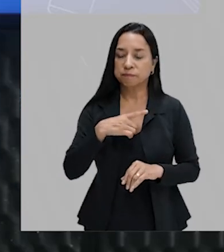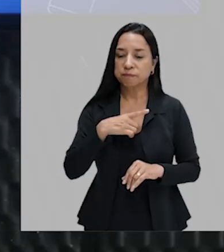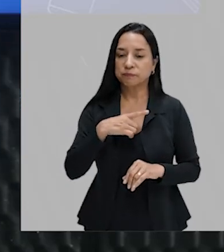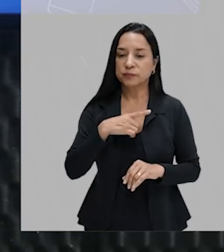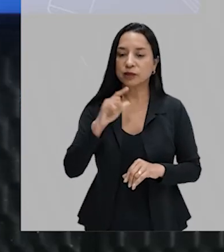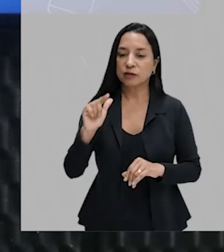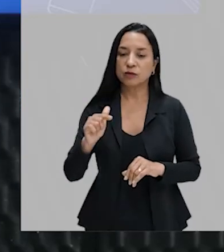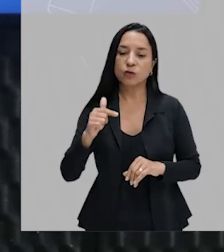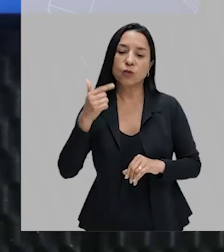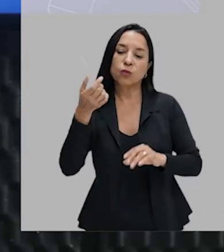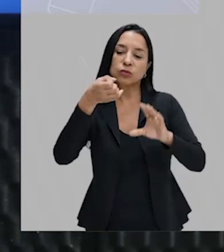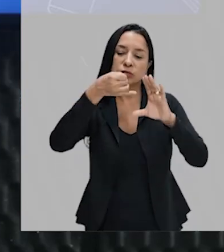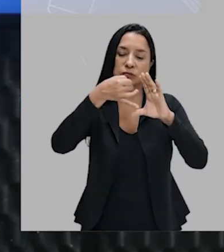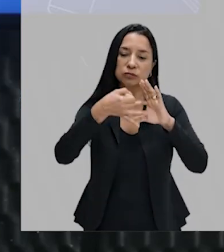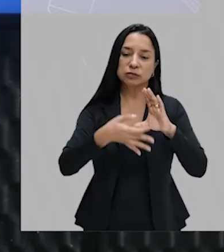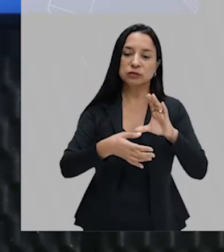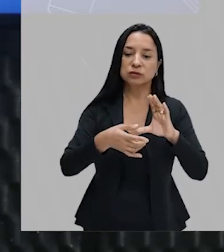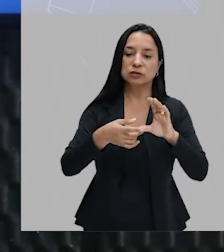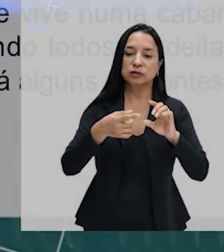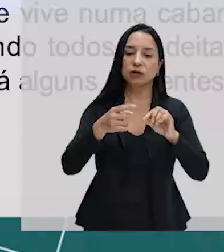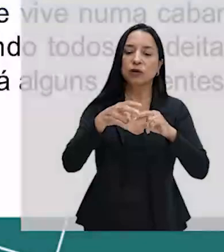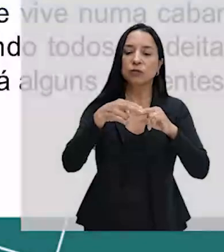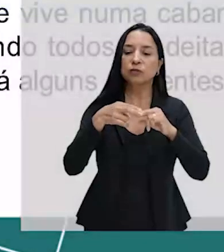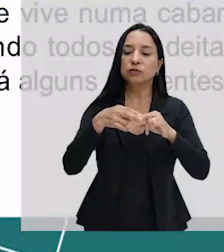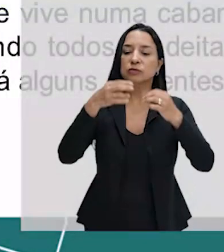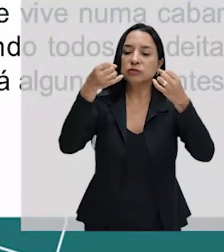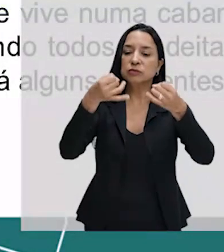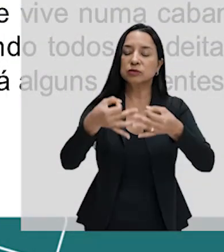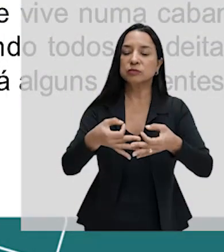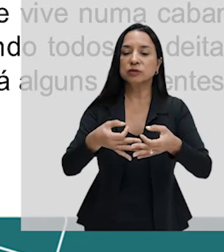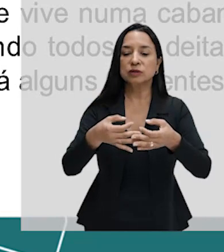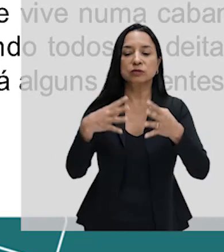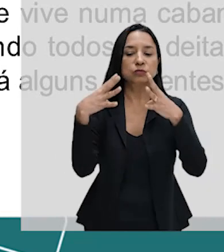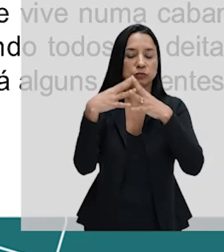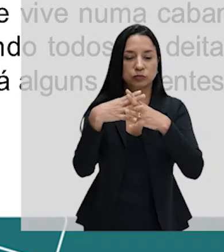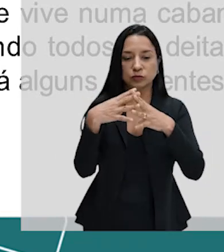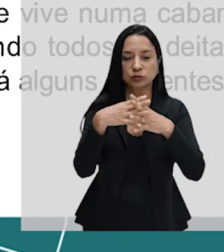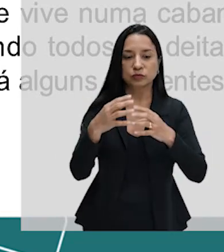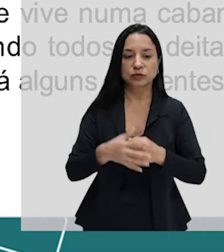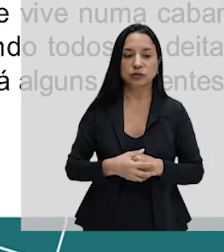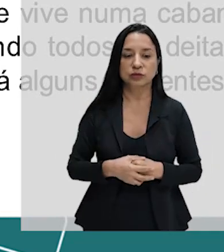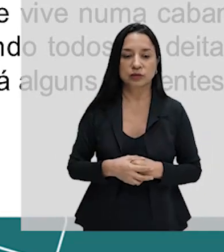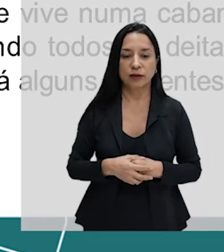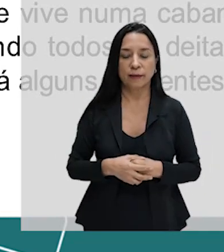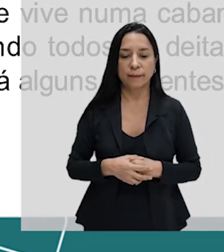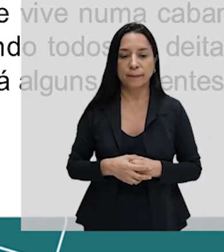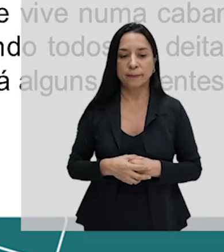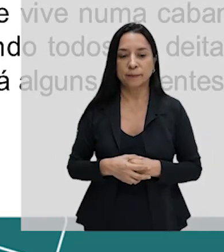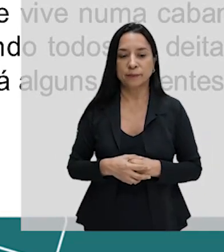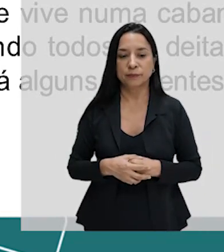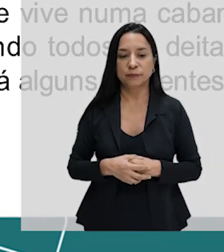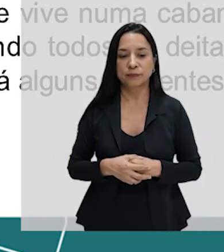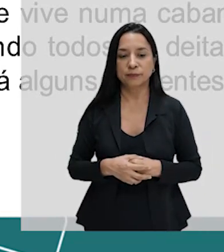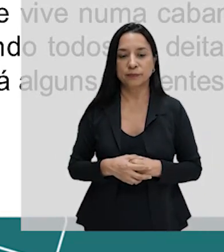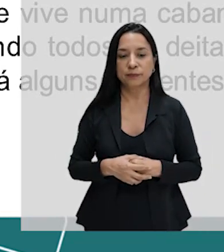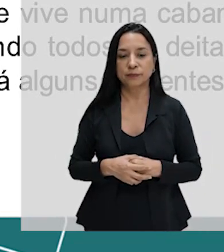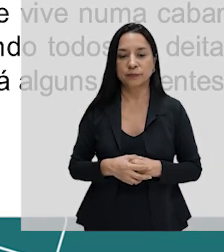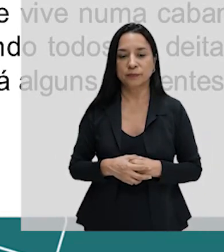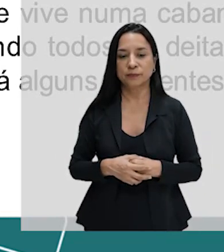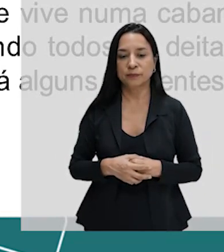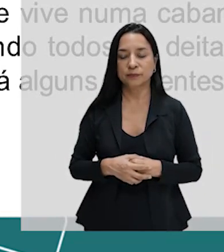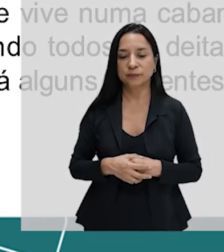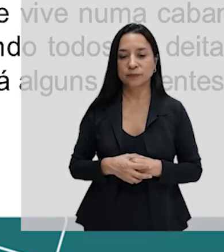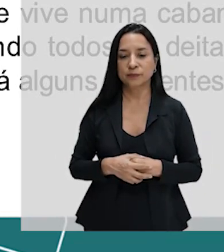uma outra característica. Por isso que eu estou dizendo para vocês não confundirem. Olentzero é uma das